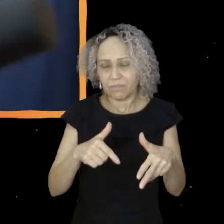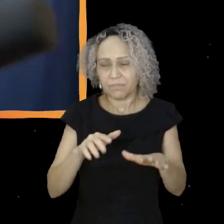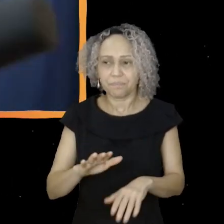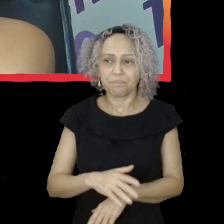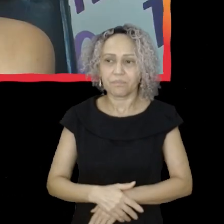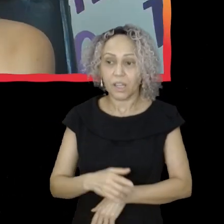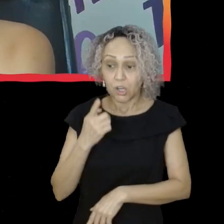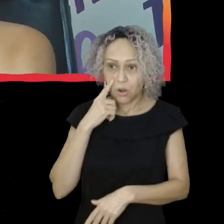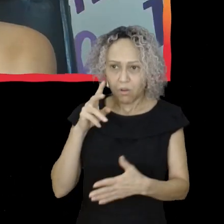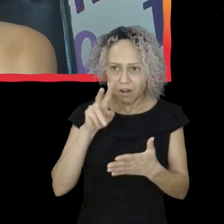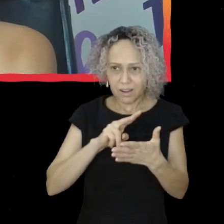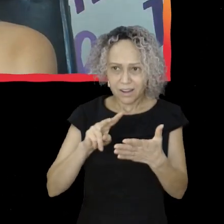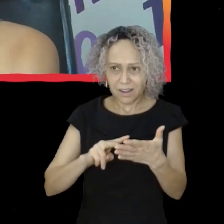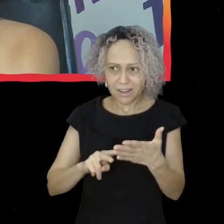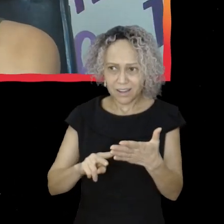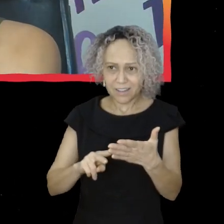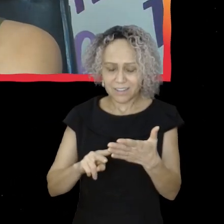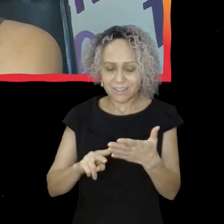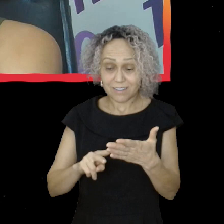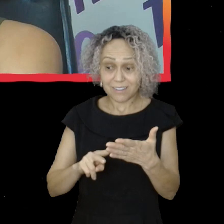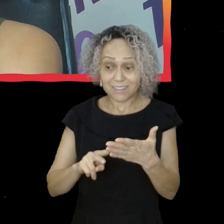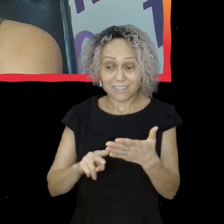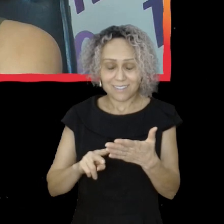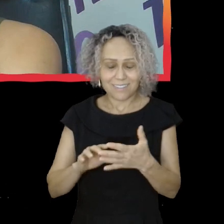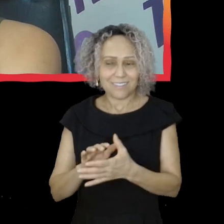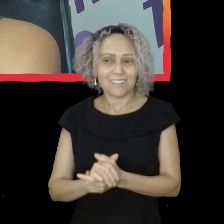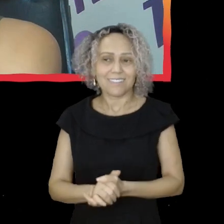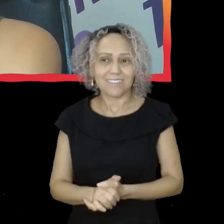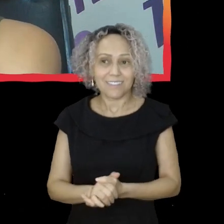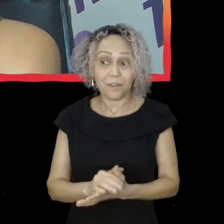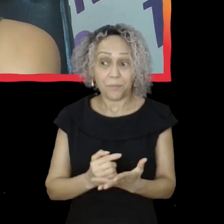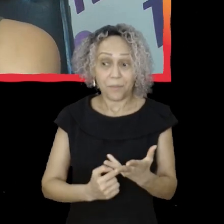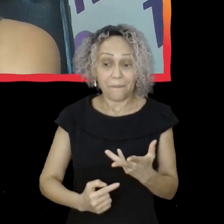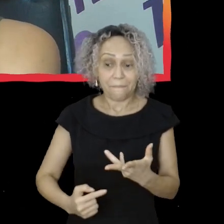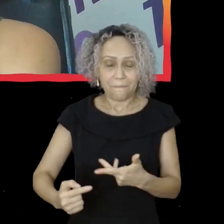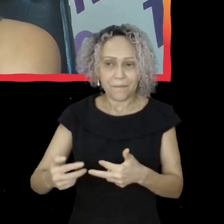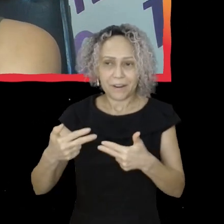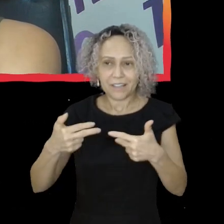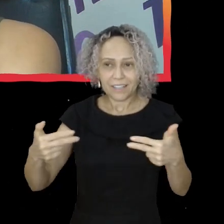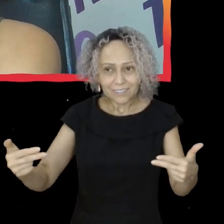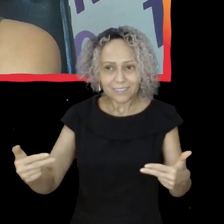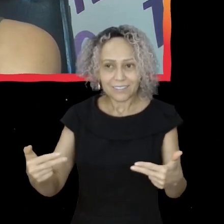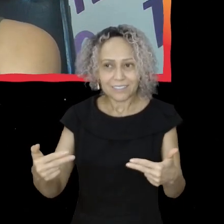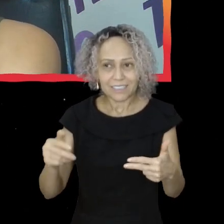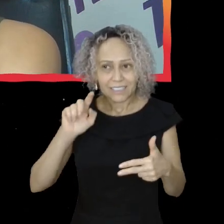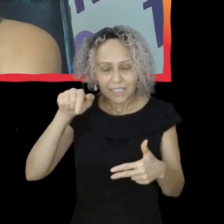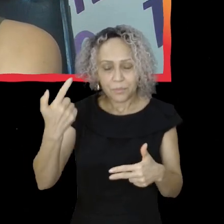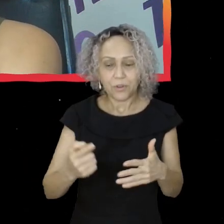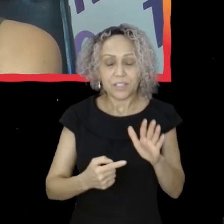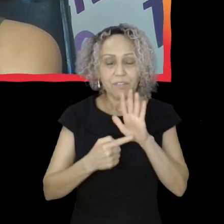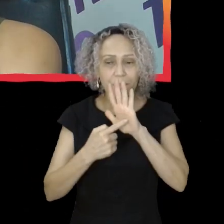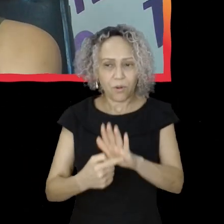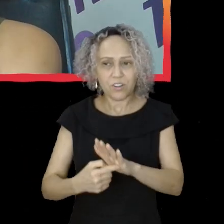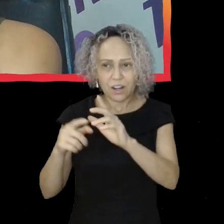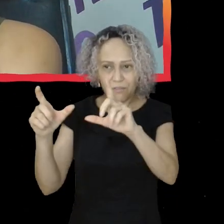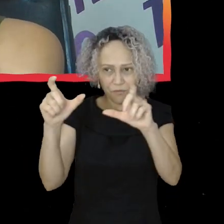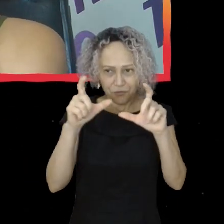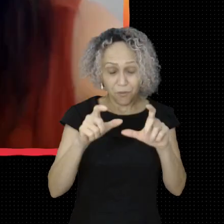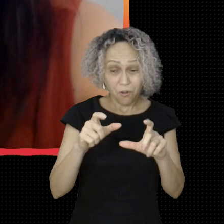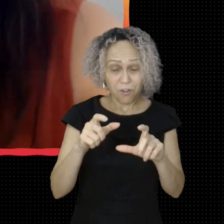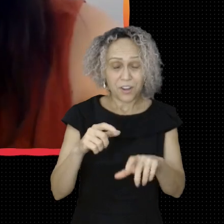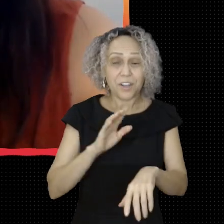pouca coisa não. Não, não é pouca coisa mesmo, assim, né? Inclusive a Natília continua aqui com a gente para mostrar as fotos dela de criança petista.